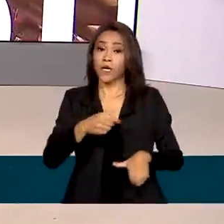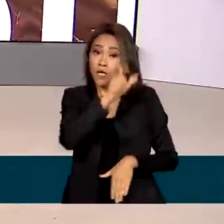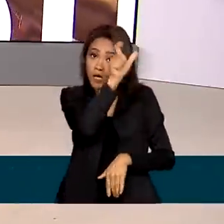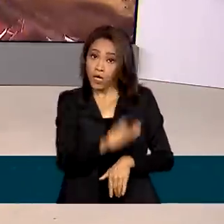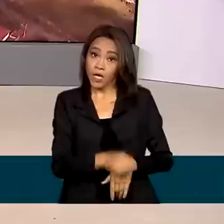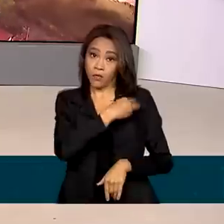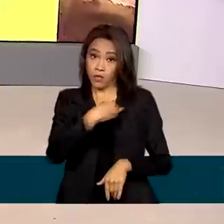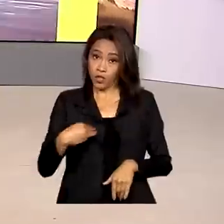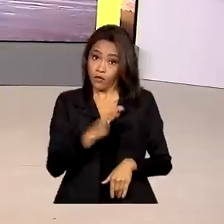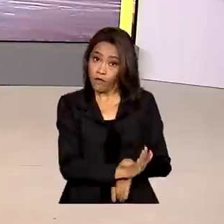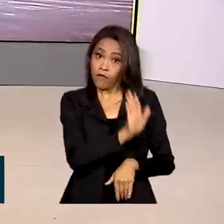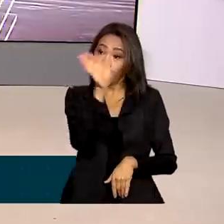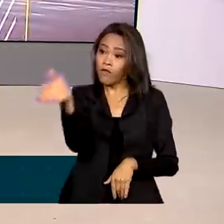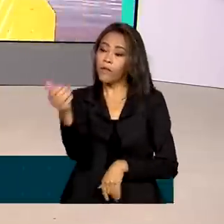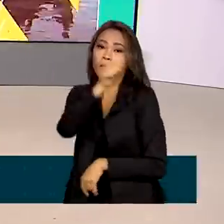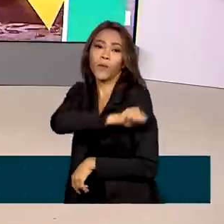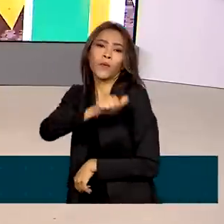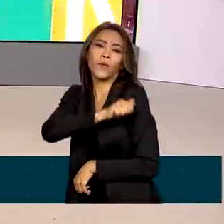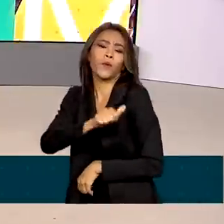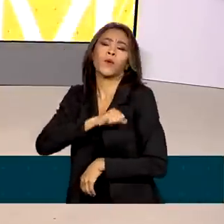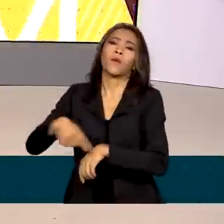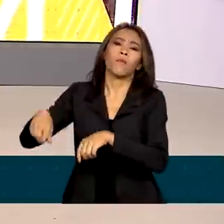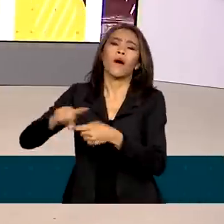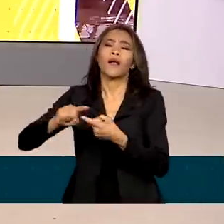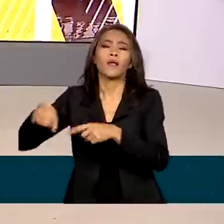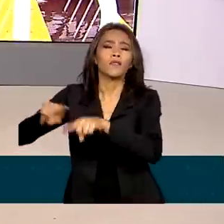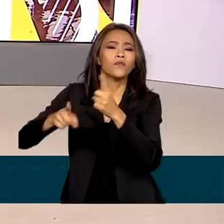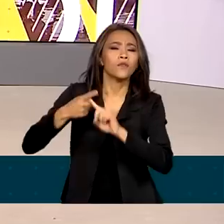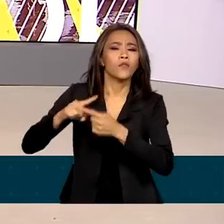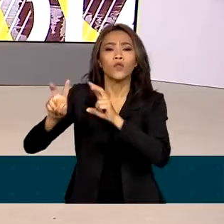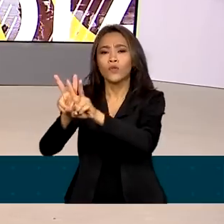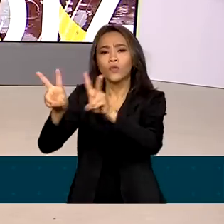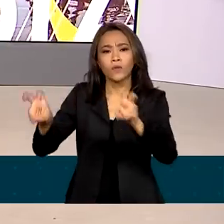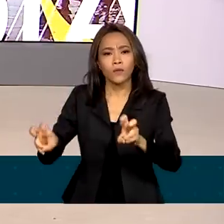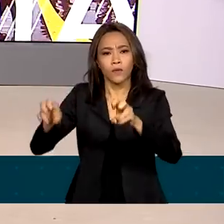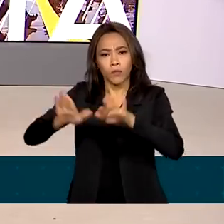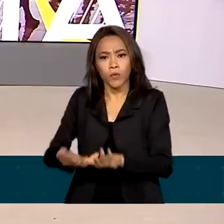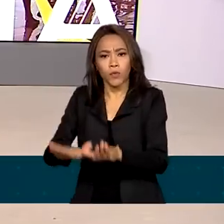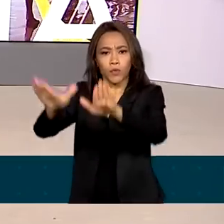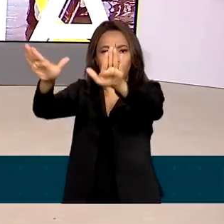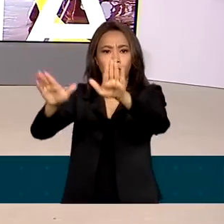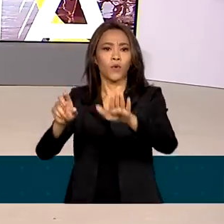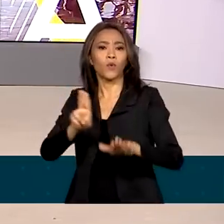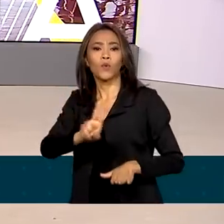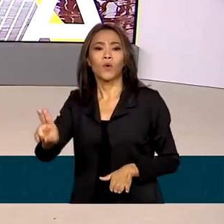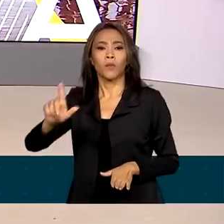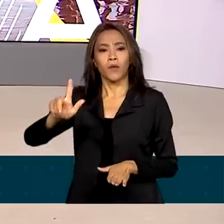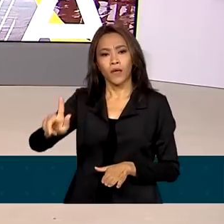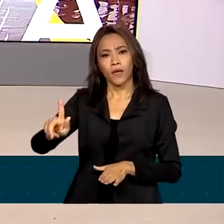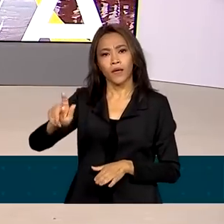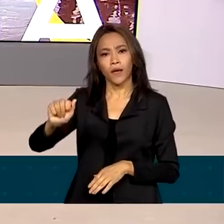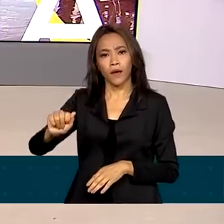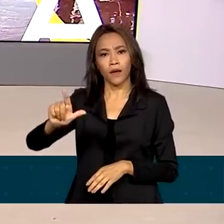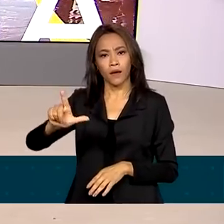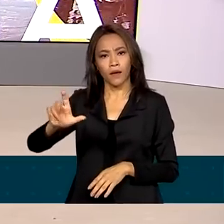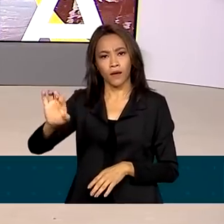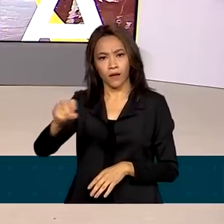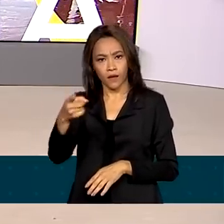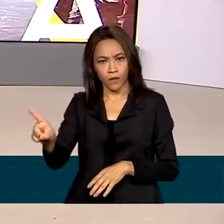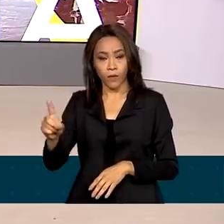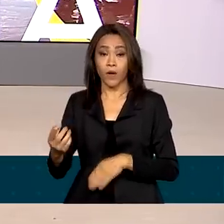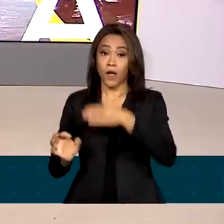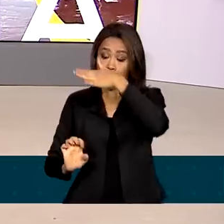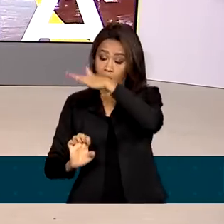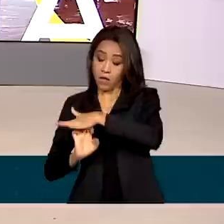Janeiro para discutir os rumos do Aeroporto Internacional Tom Jobim, conhecido como Galeão. A atual concessionária